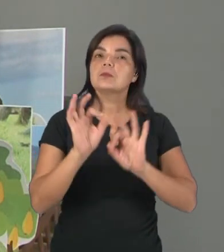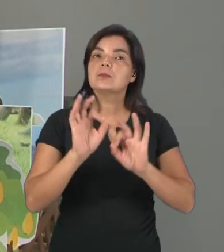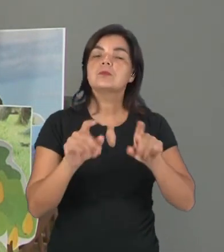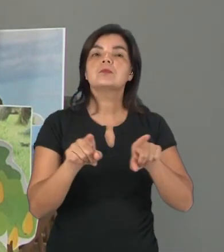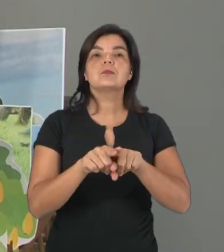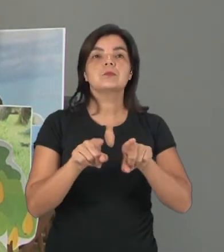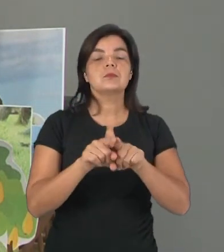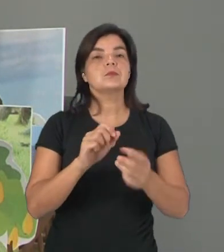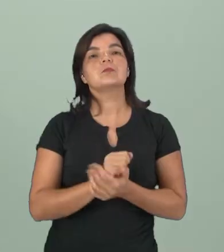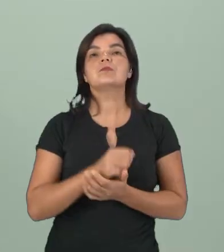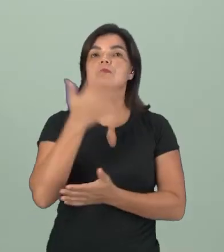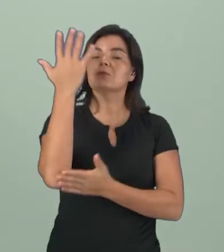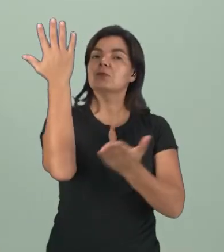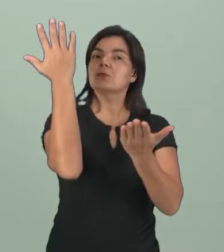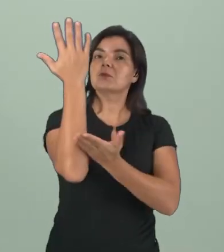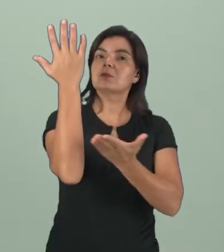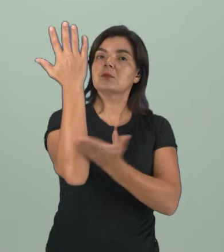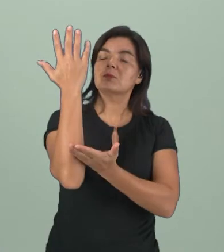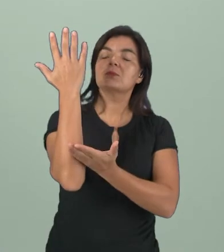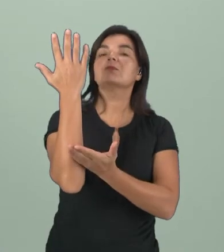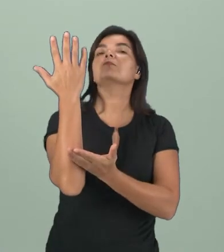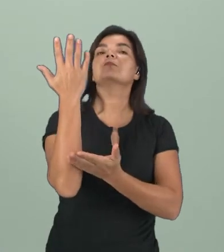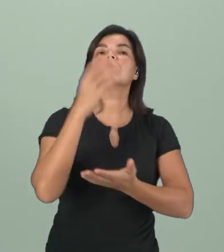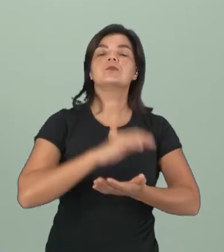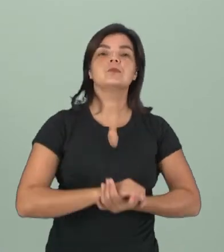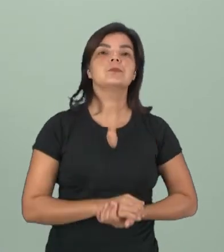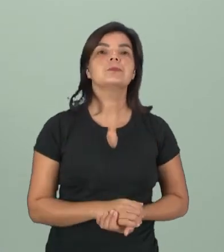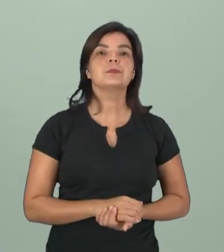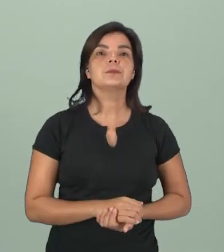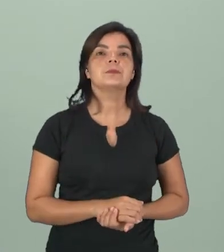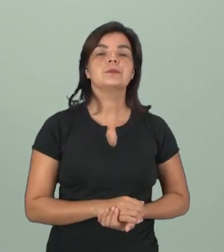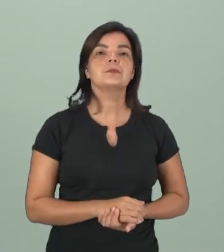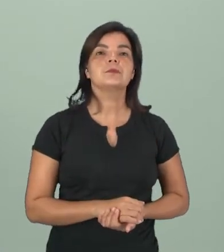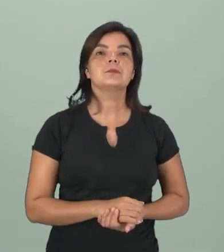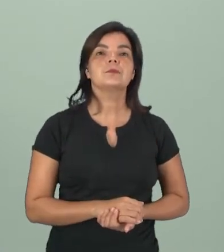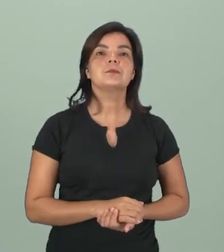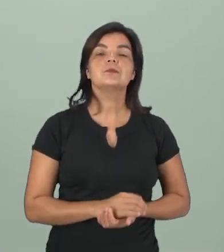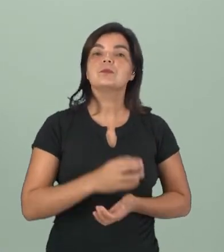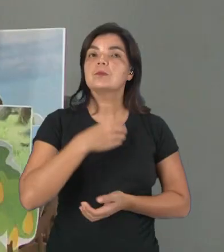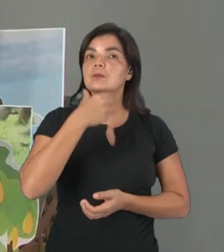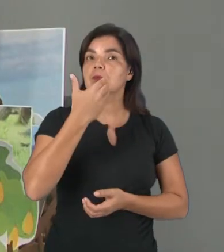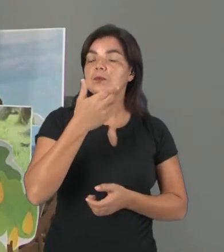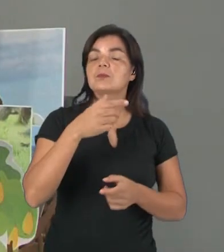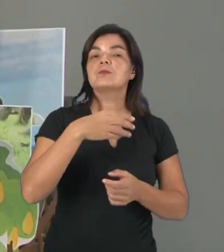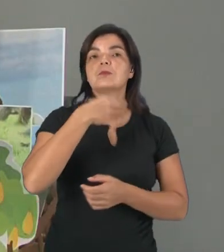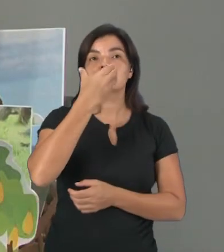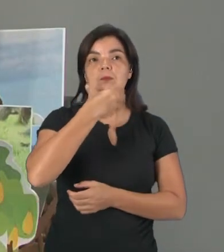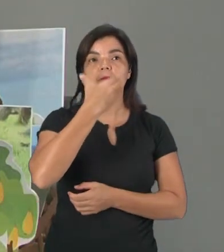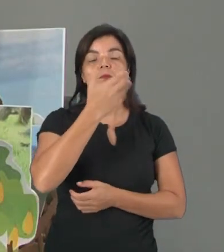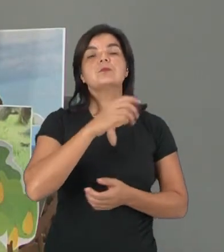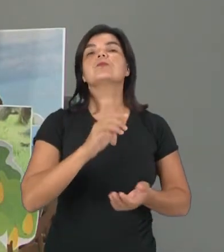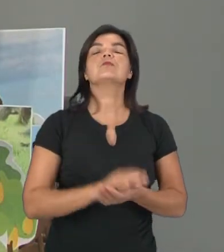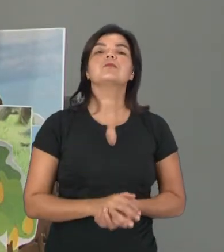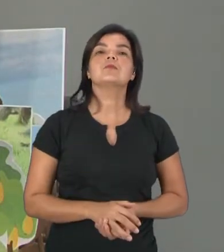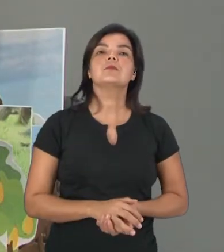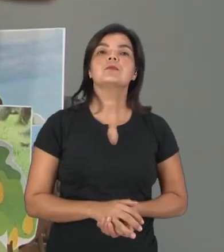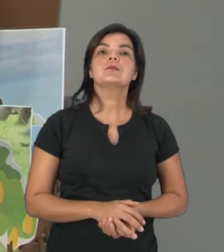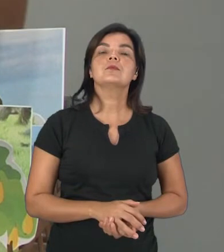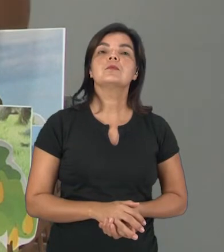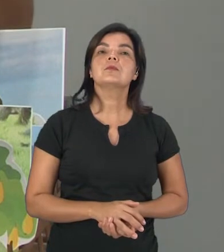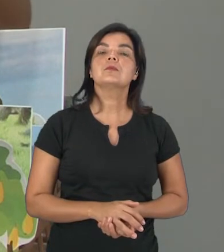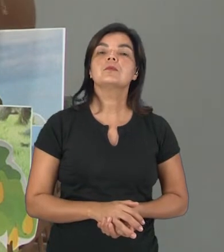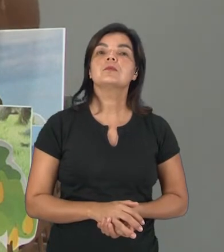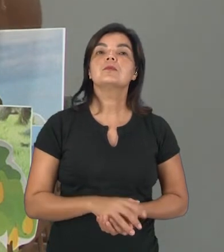como retirada da madeira. E o fruto desta árvore jatobar,